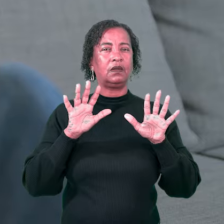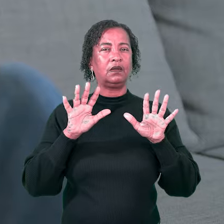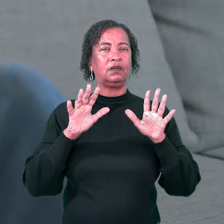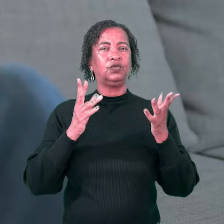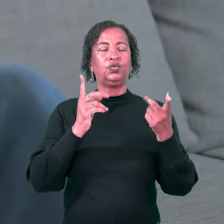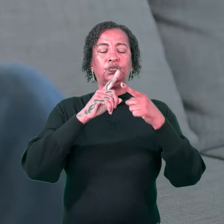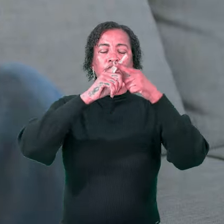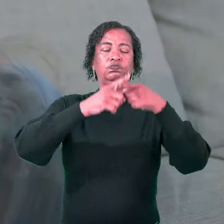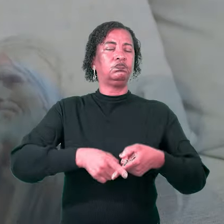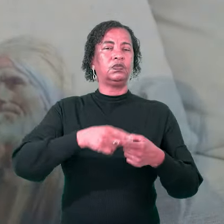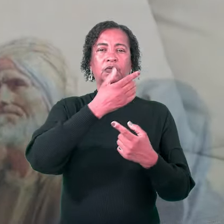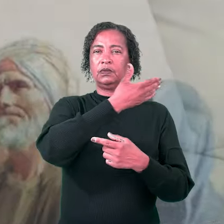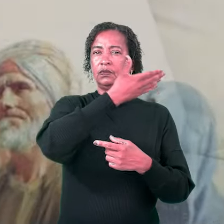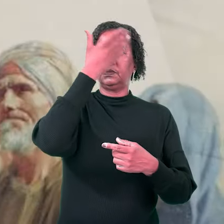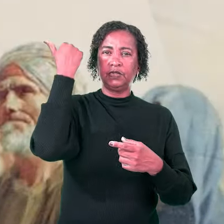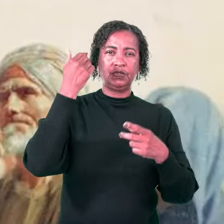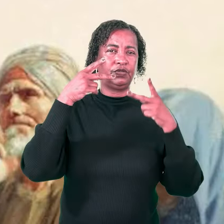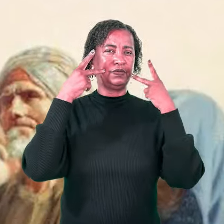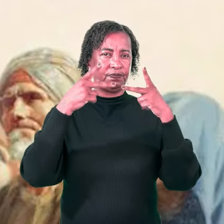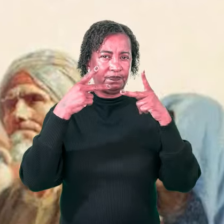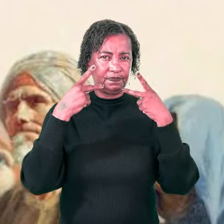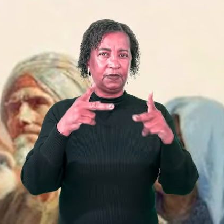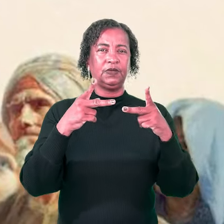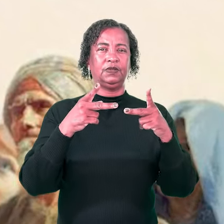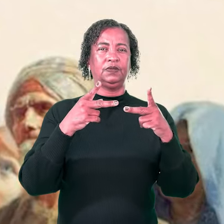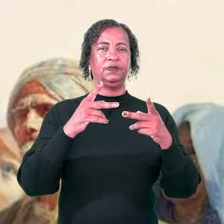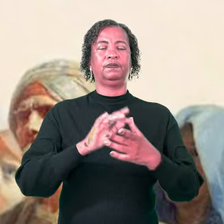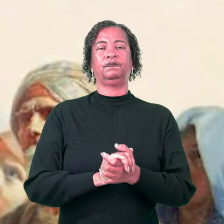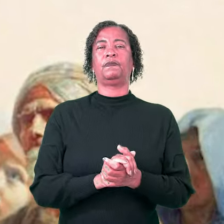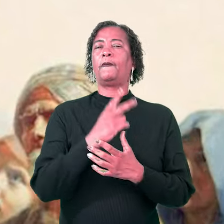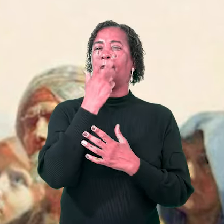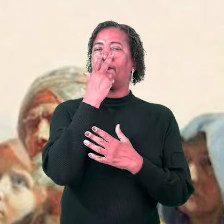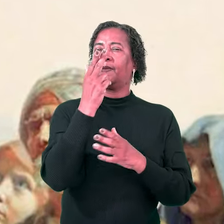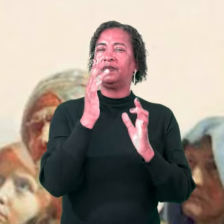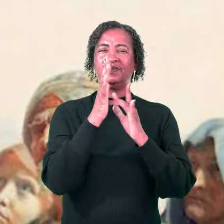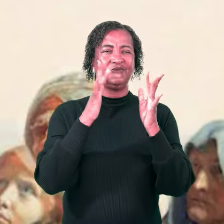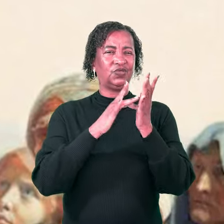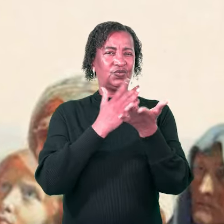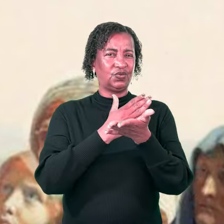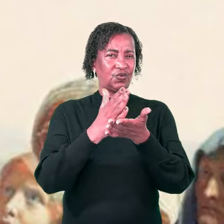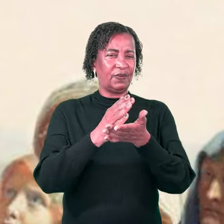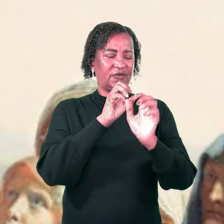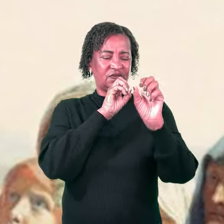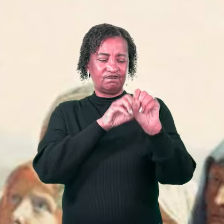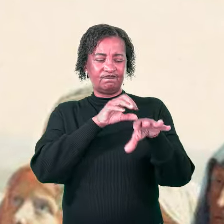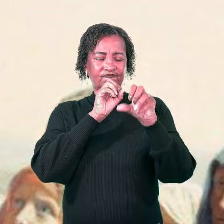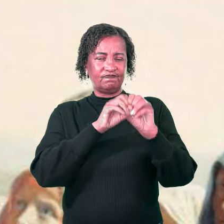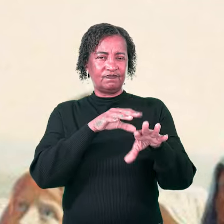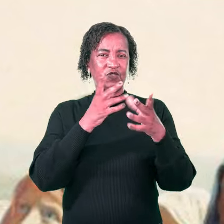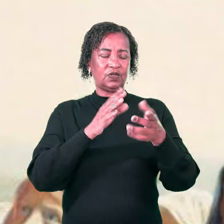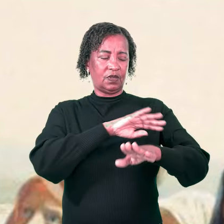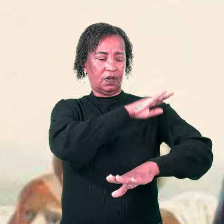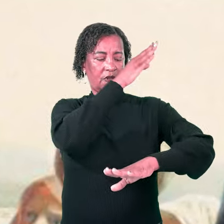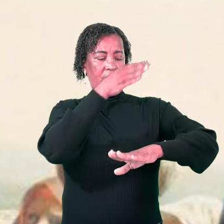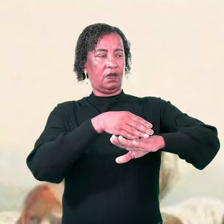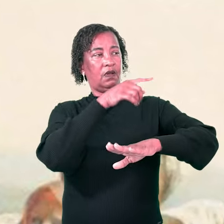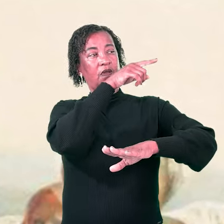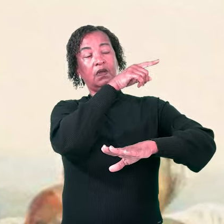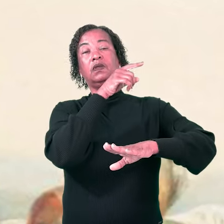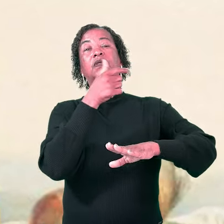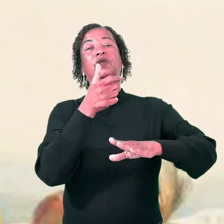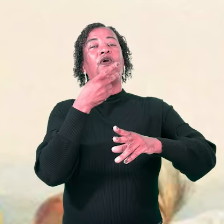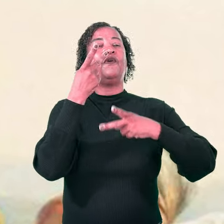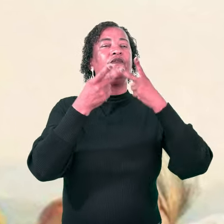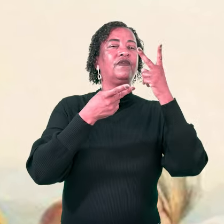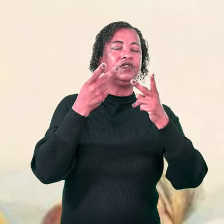Nunca mais me esqueci daquela pregação. Parece que Jesus começa a dar os seus ensinamentos no topo da montanha